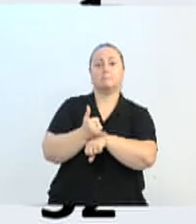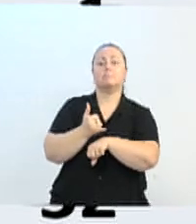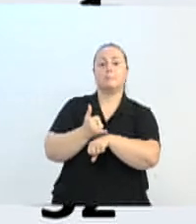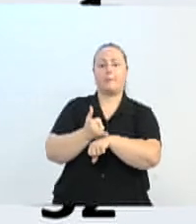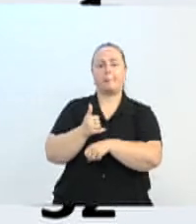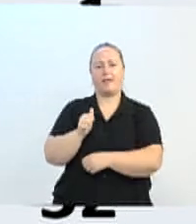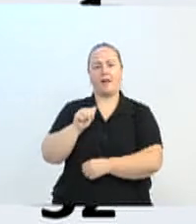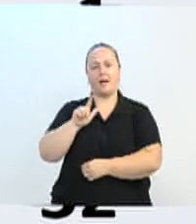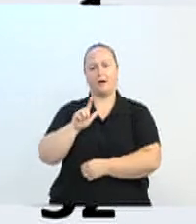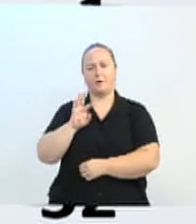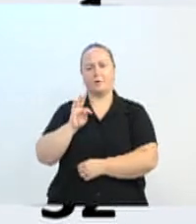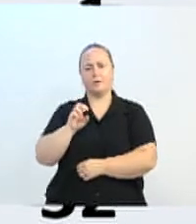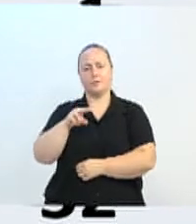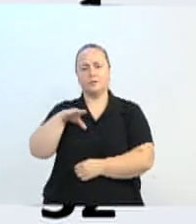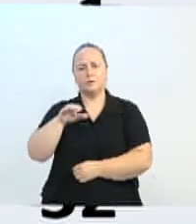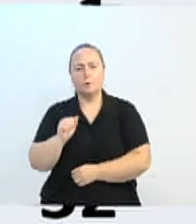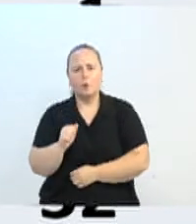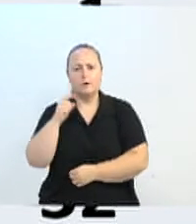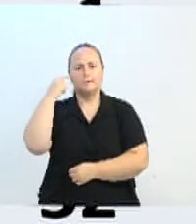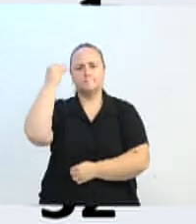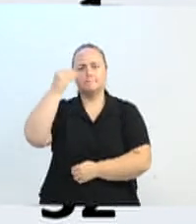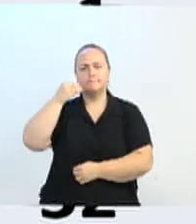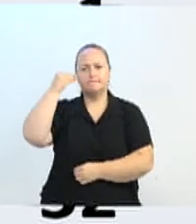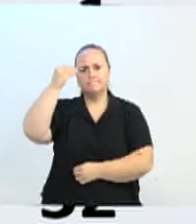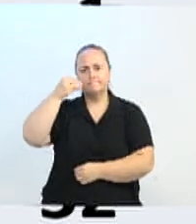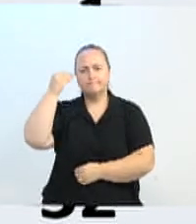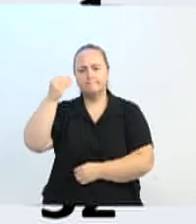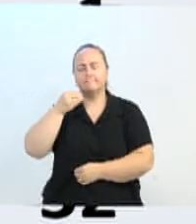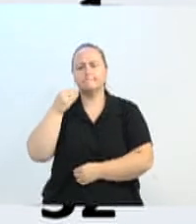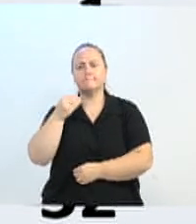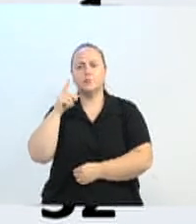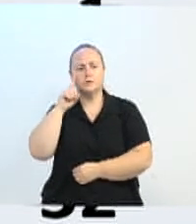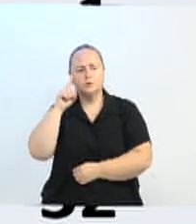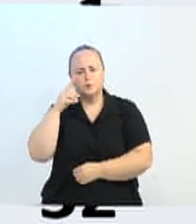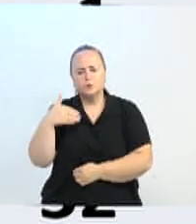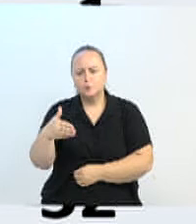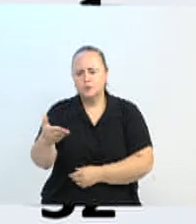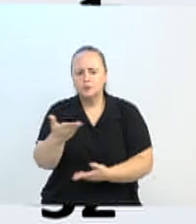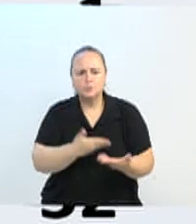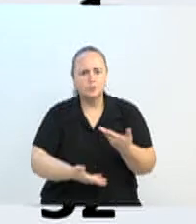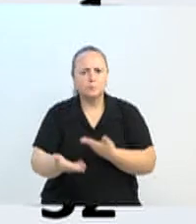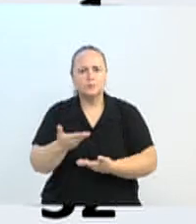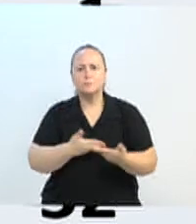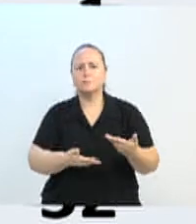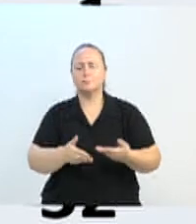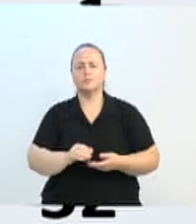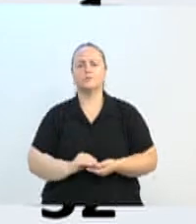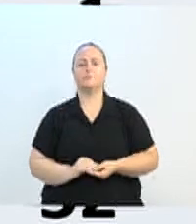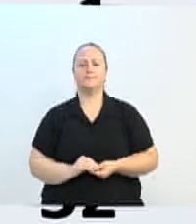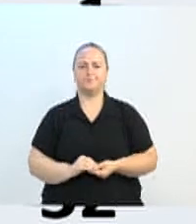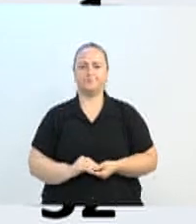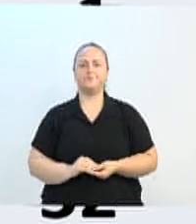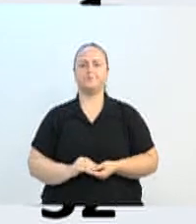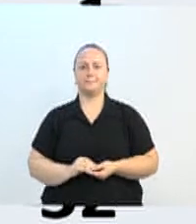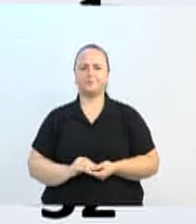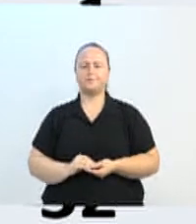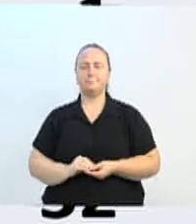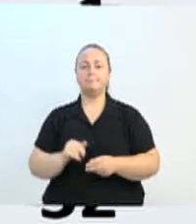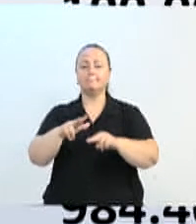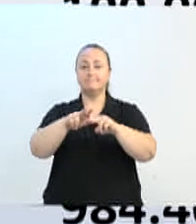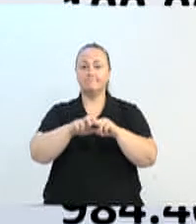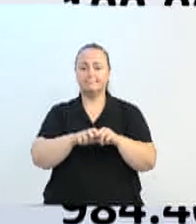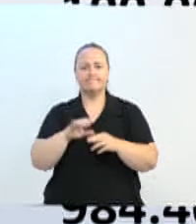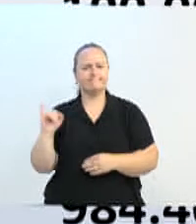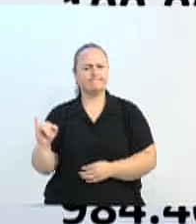centenária, trocando ideias e trocando energia no dia a dia. É assim que se faz a inovação. Por isso da importância do prédio.